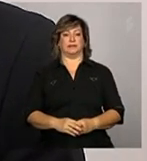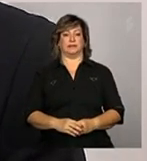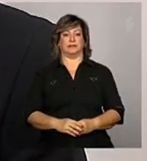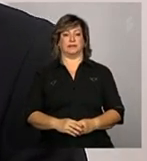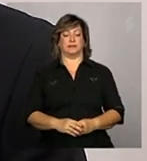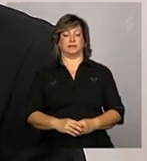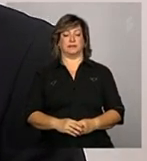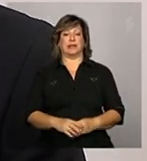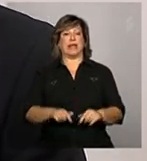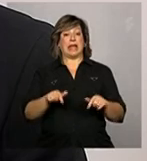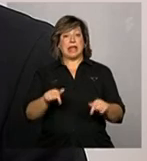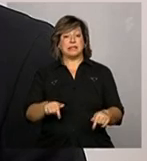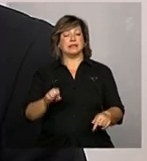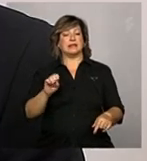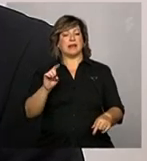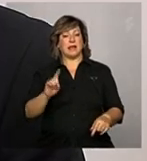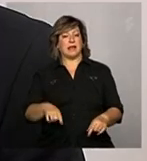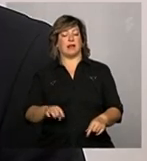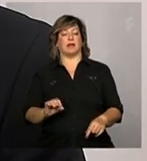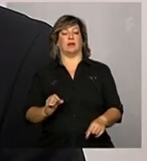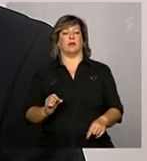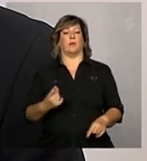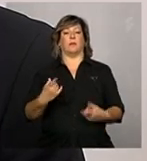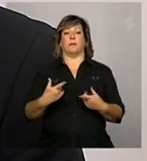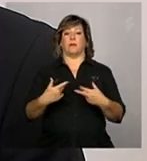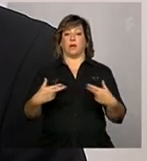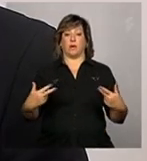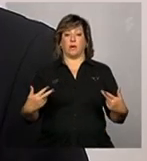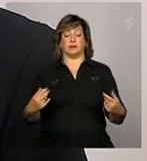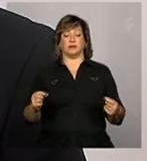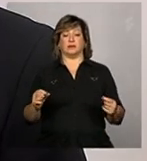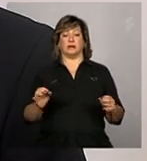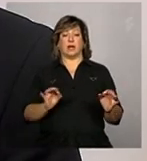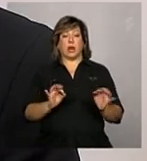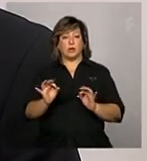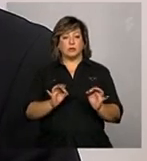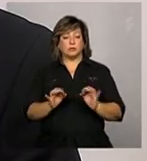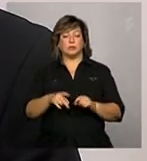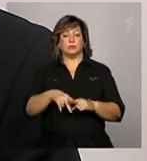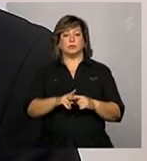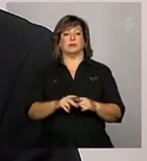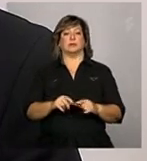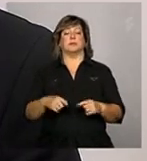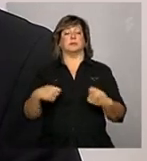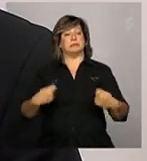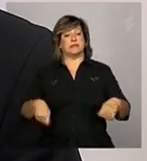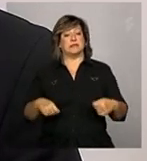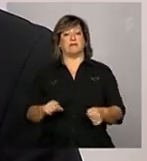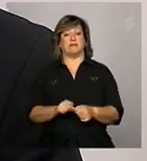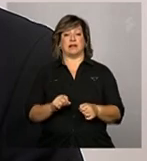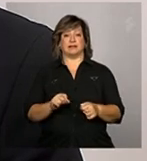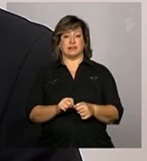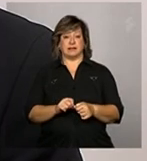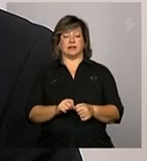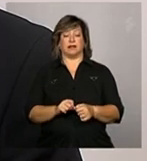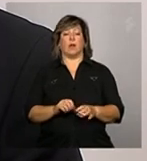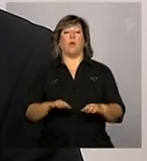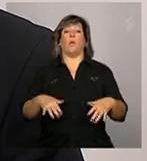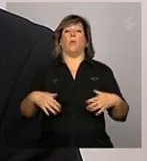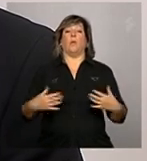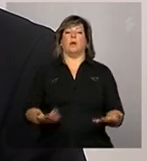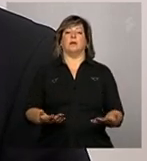esse é um ajuste que muitas vezes há essa necessidade de se fazer uma vez que a gente